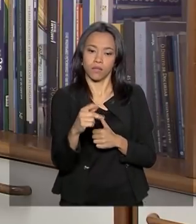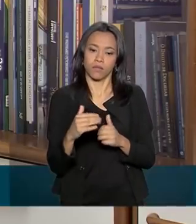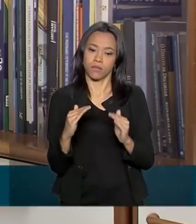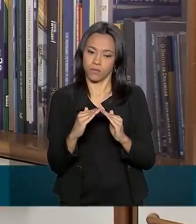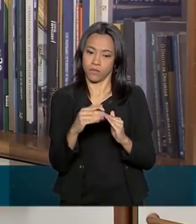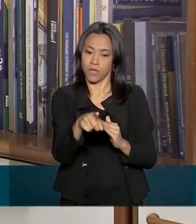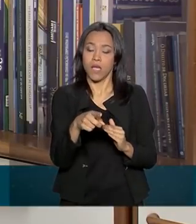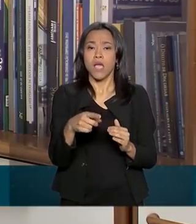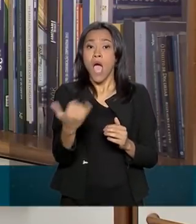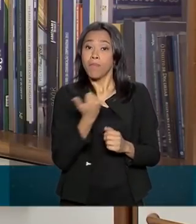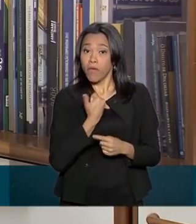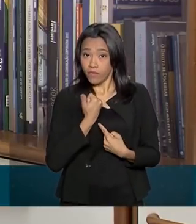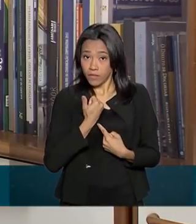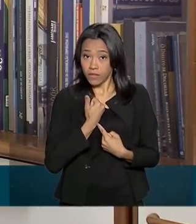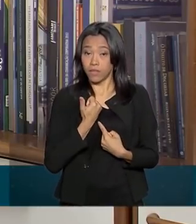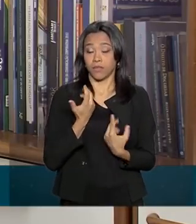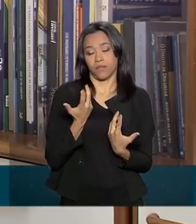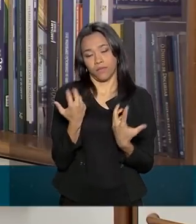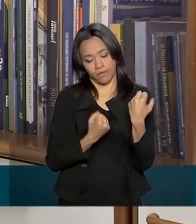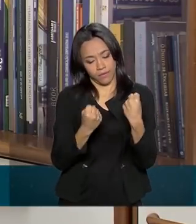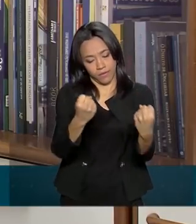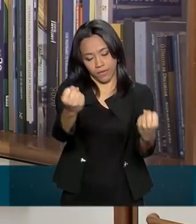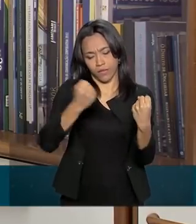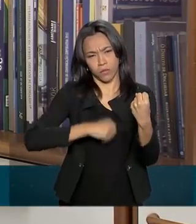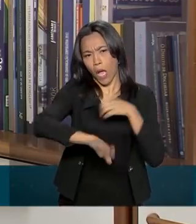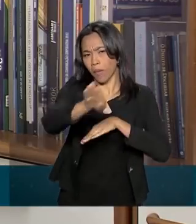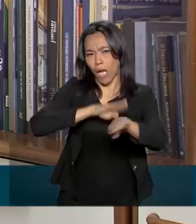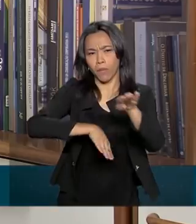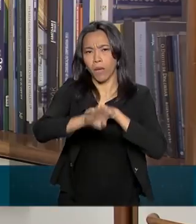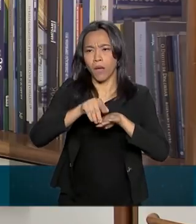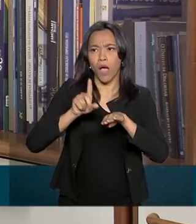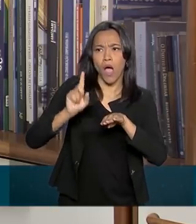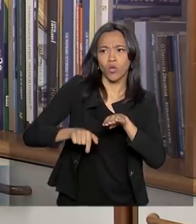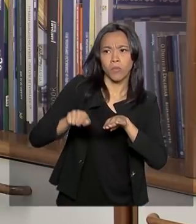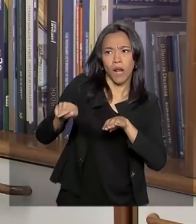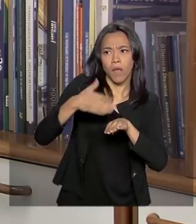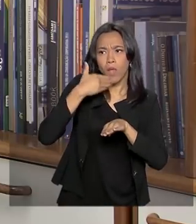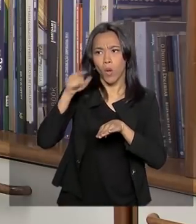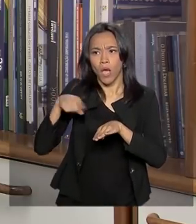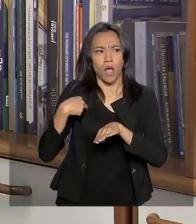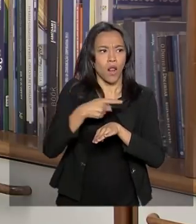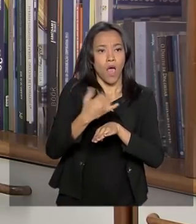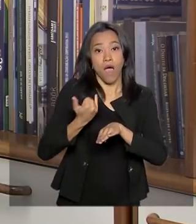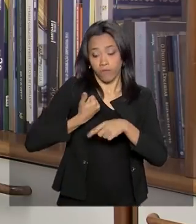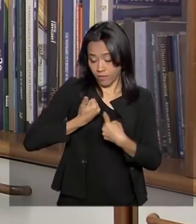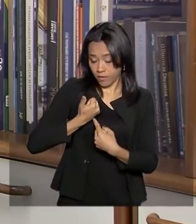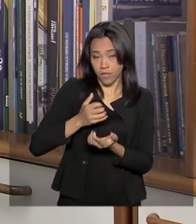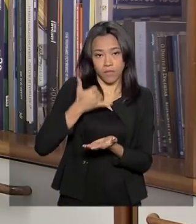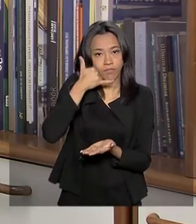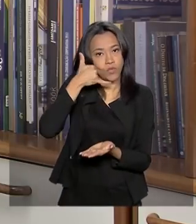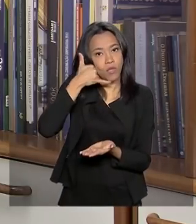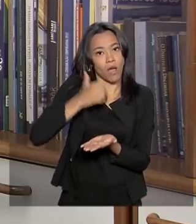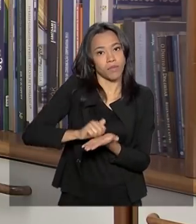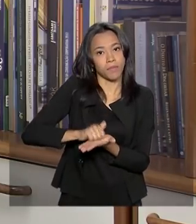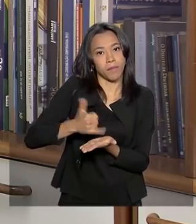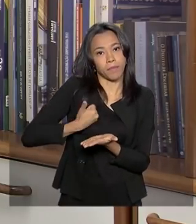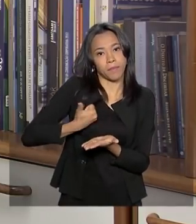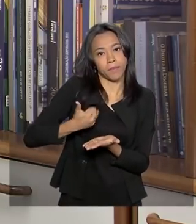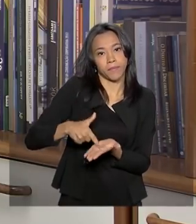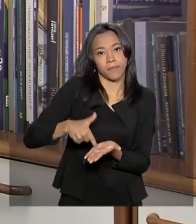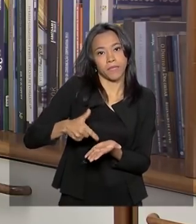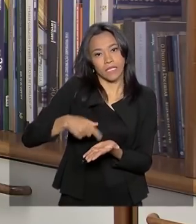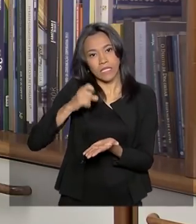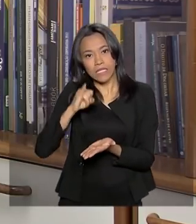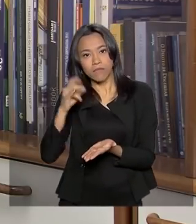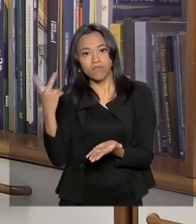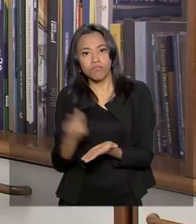a questão do trânsito, de poder me planejar, saber que rota eu vou pegar ou se eu vou precisar sair mais cedo, quando eu sei que vai ter uma chuva intensa, algo